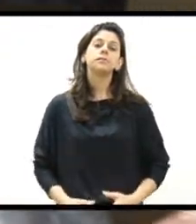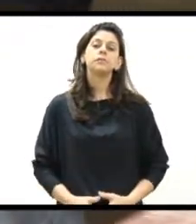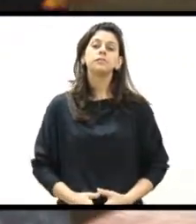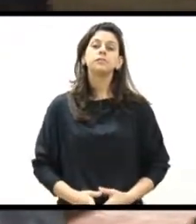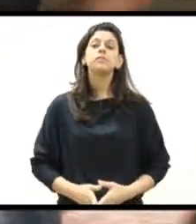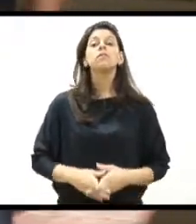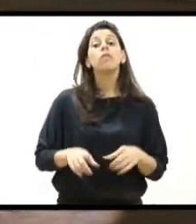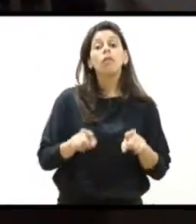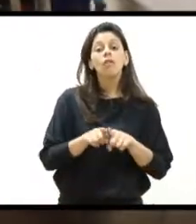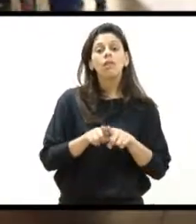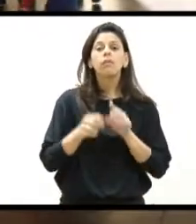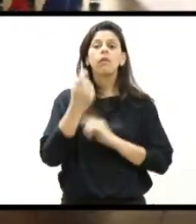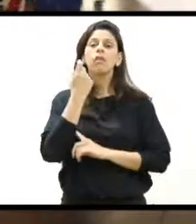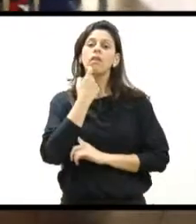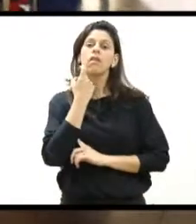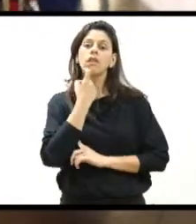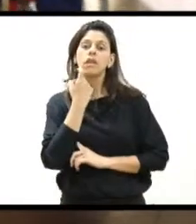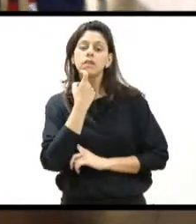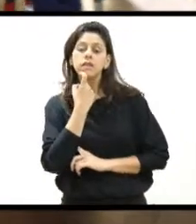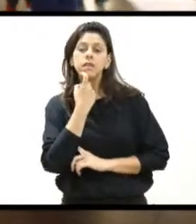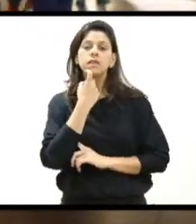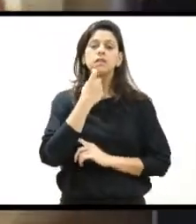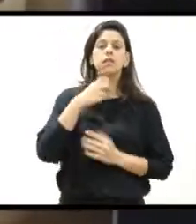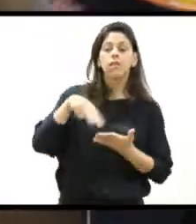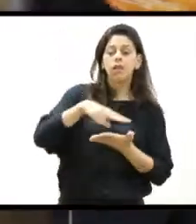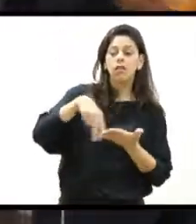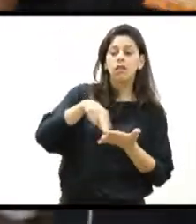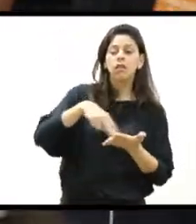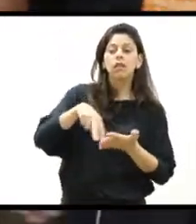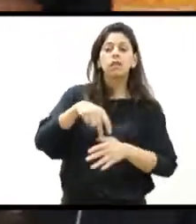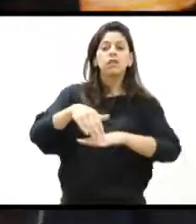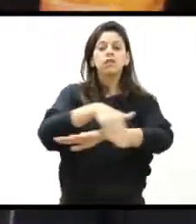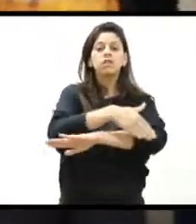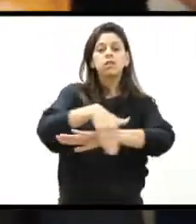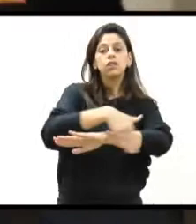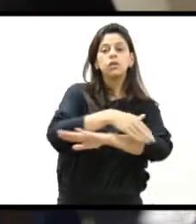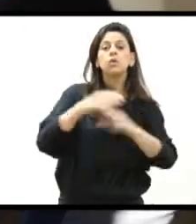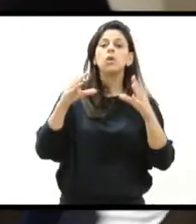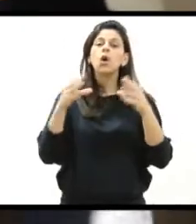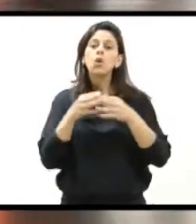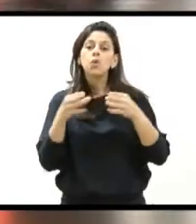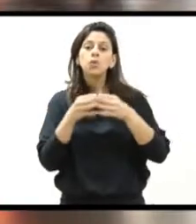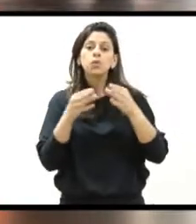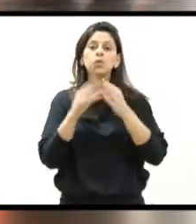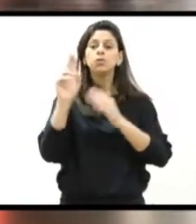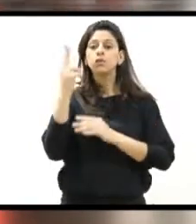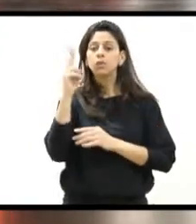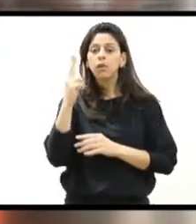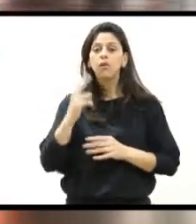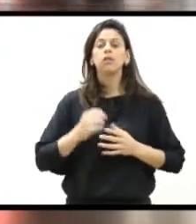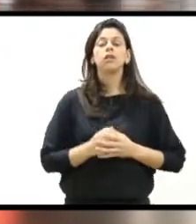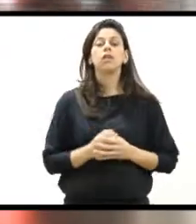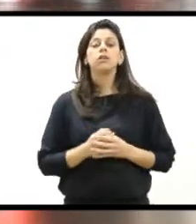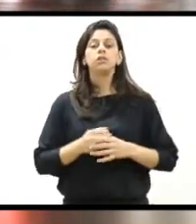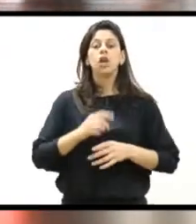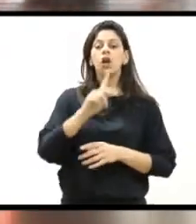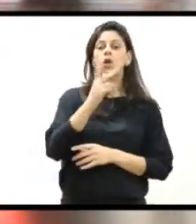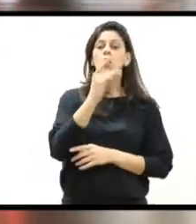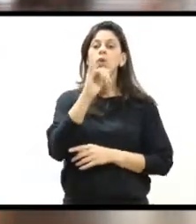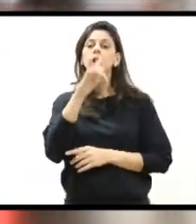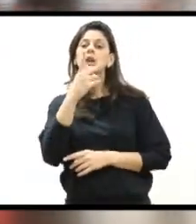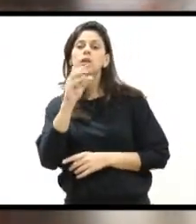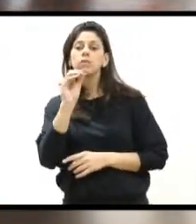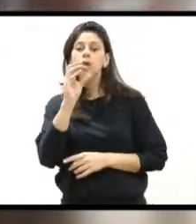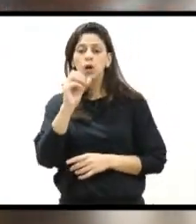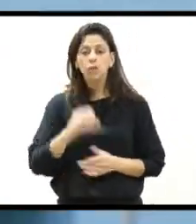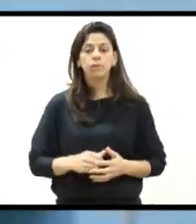Também rolou na sexta o workshop Dança de Rua com a Companhia Balé de Rua de Uberlândia, o hip-hop com sotaque brasileiro.